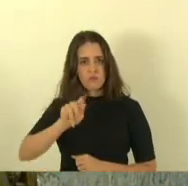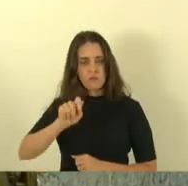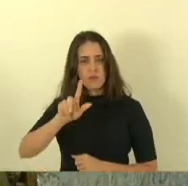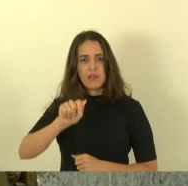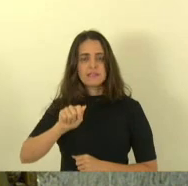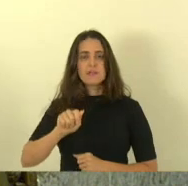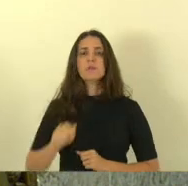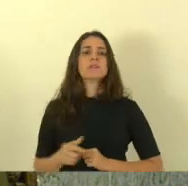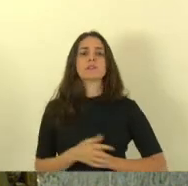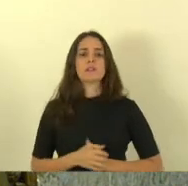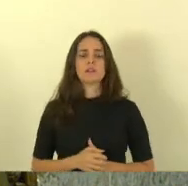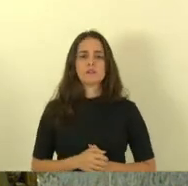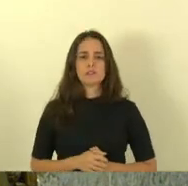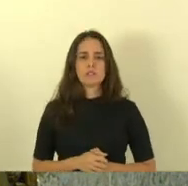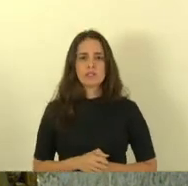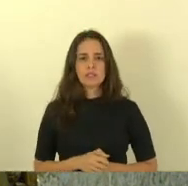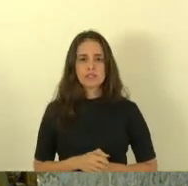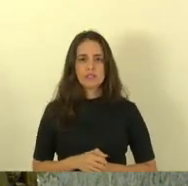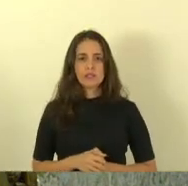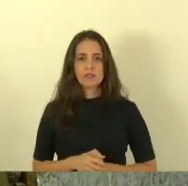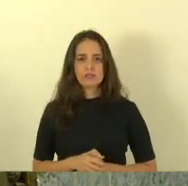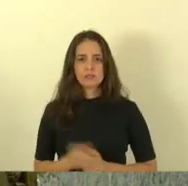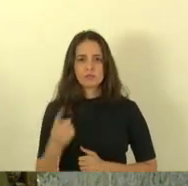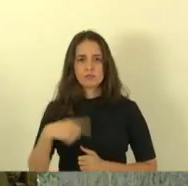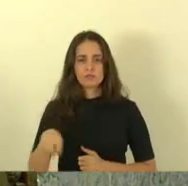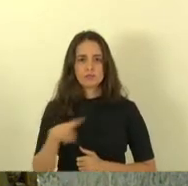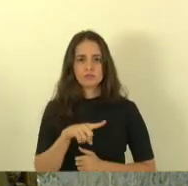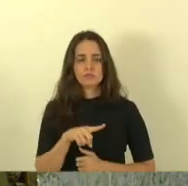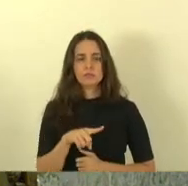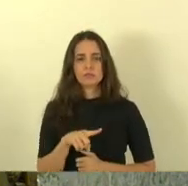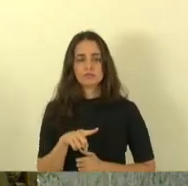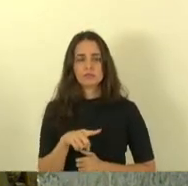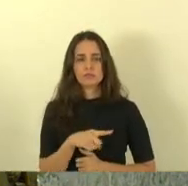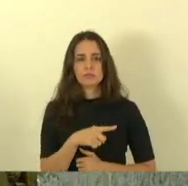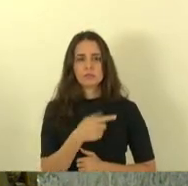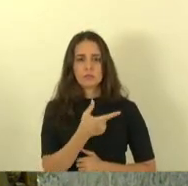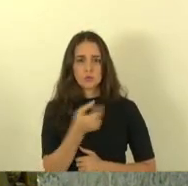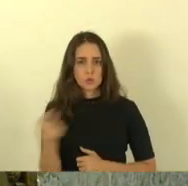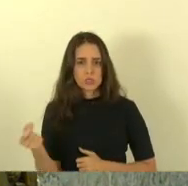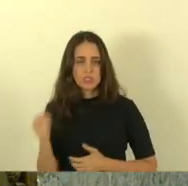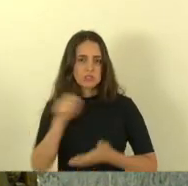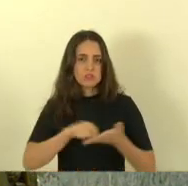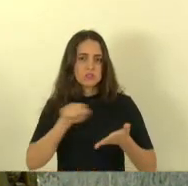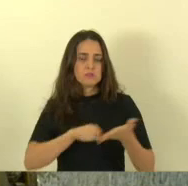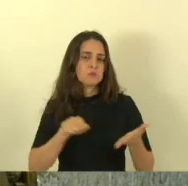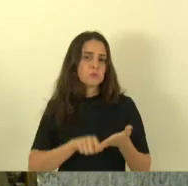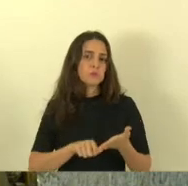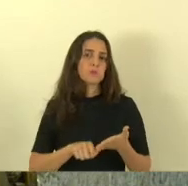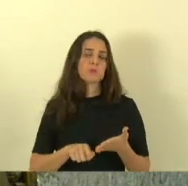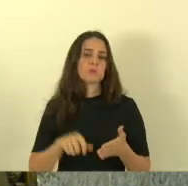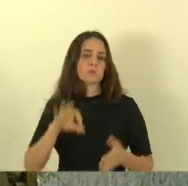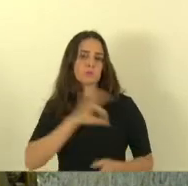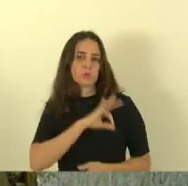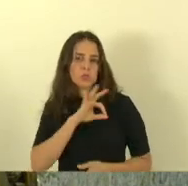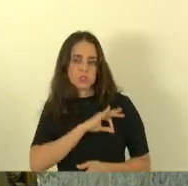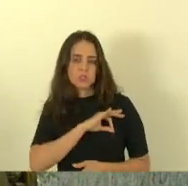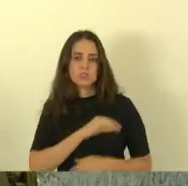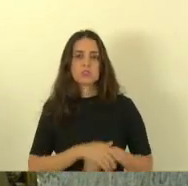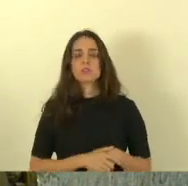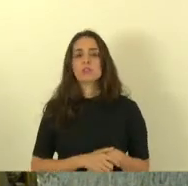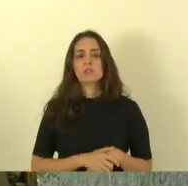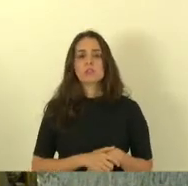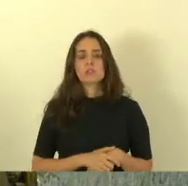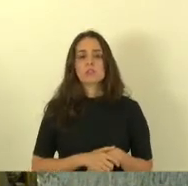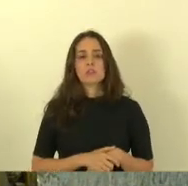duzentos e treze períodos oficiais criminais faltando ainda duzentos escravos de polícia e faltando ainda setenta e dois